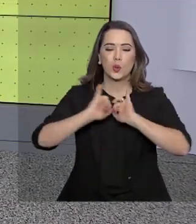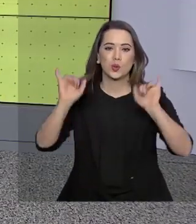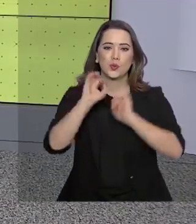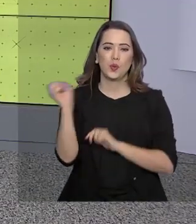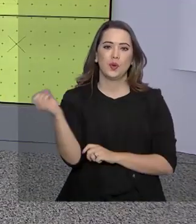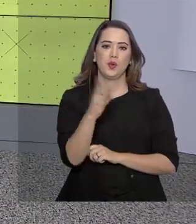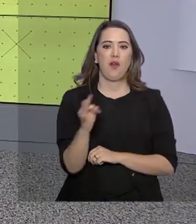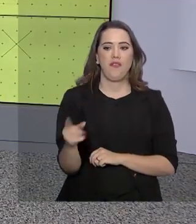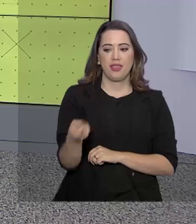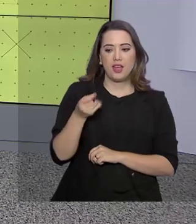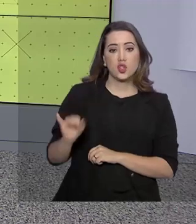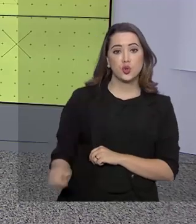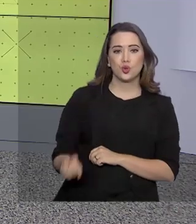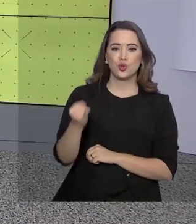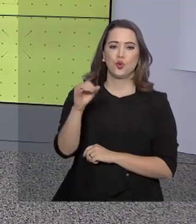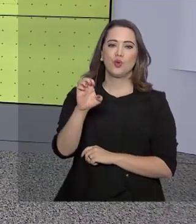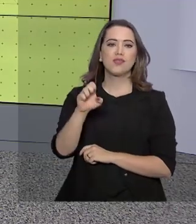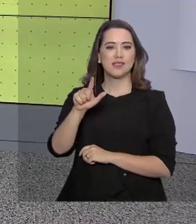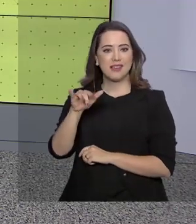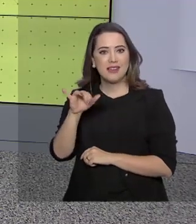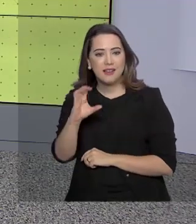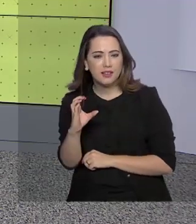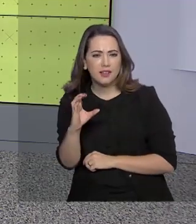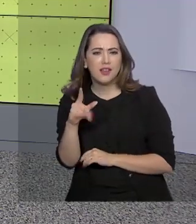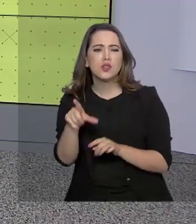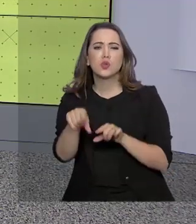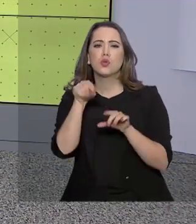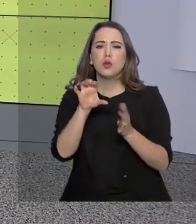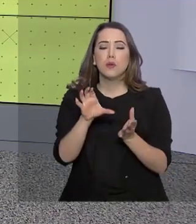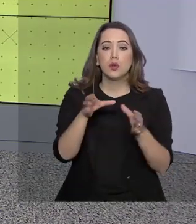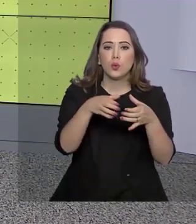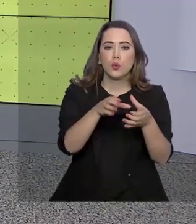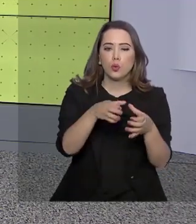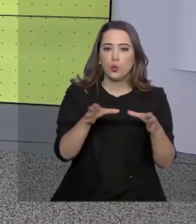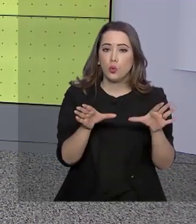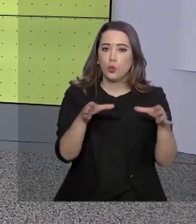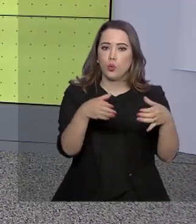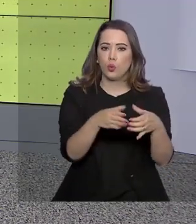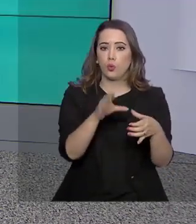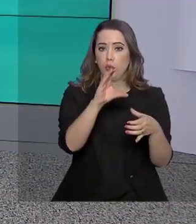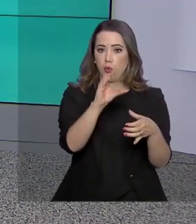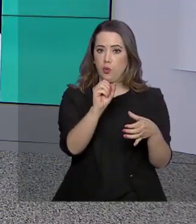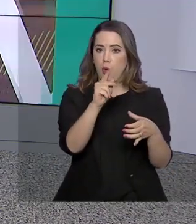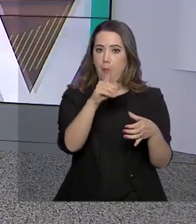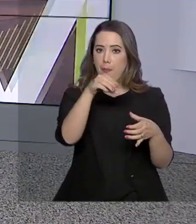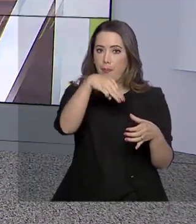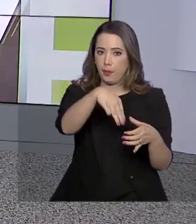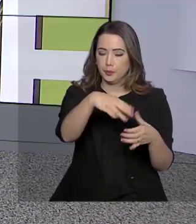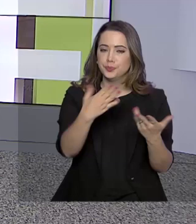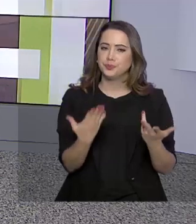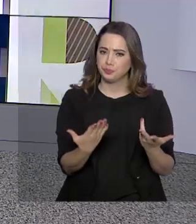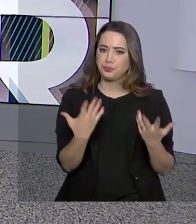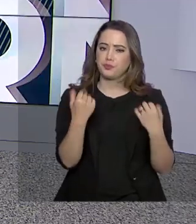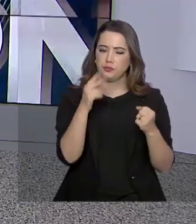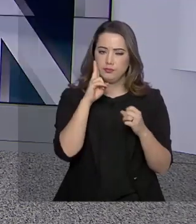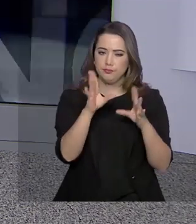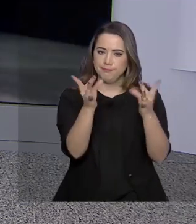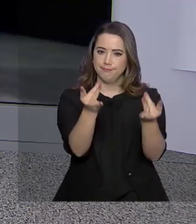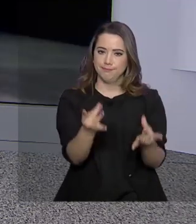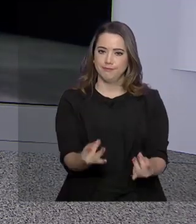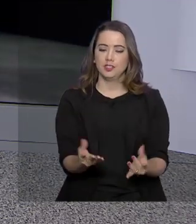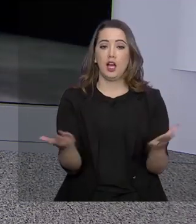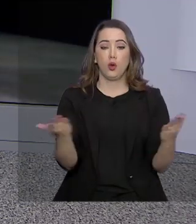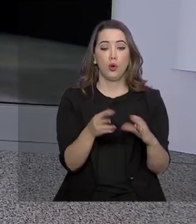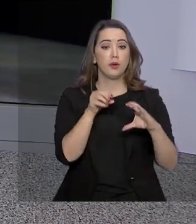a nova taxa Selic, decidida pelo Conselho de Política Monetária, COPOM. A repórter Gabriela Noronha tem as informações